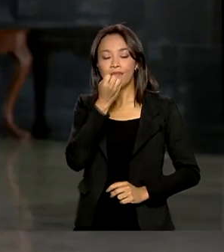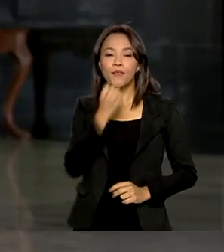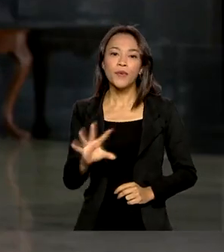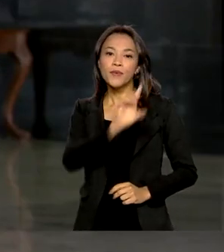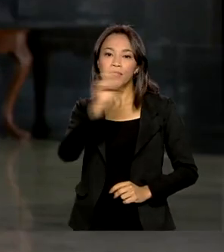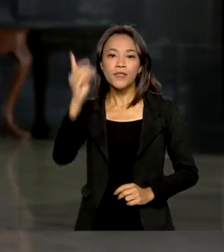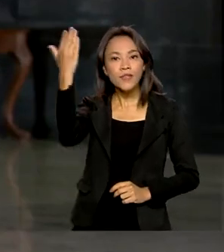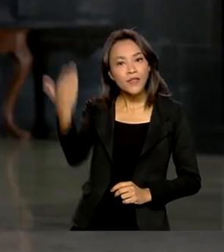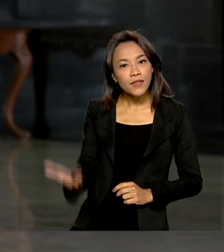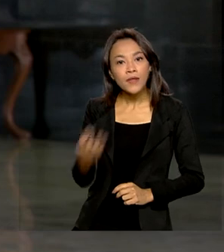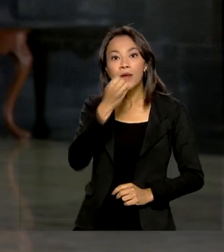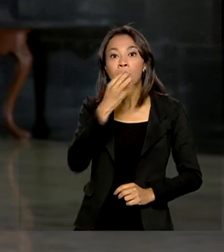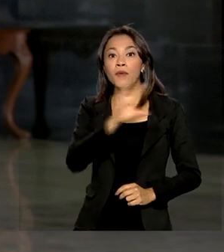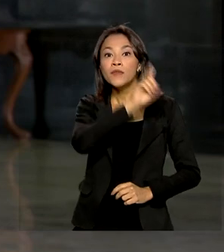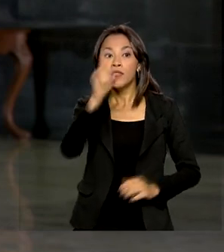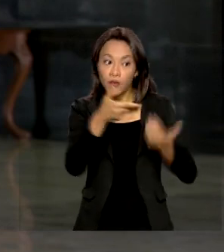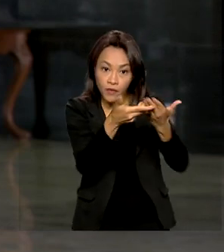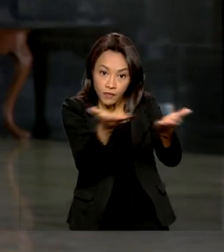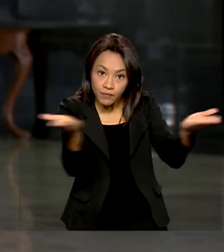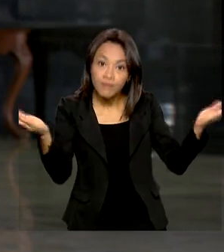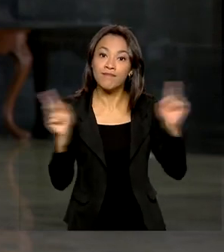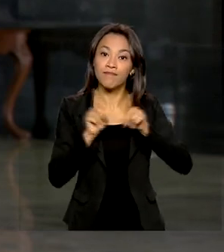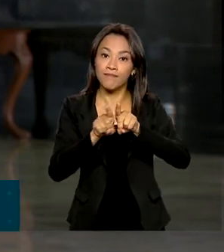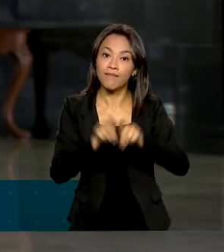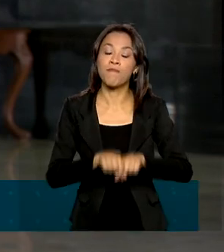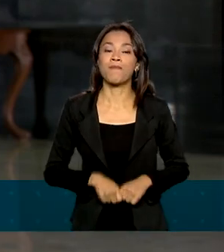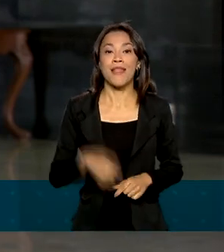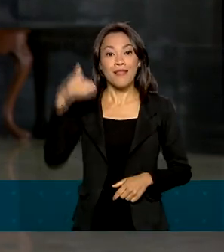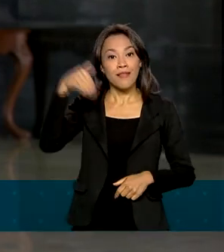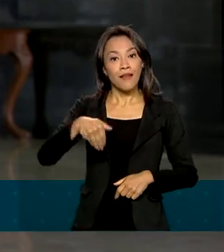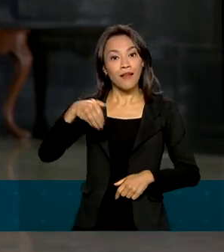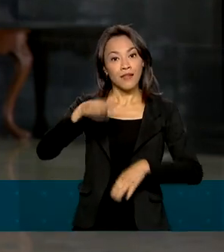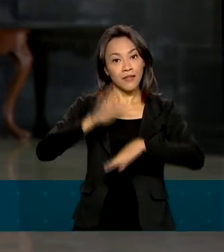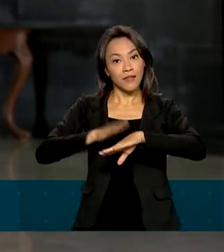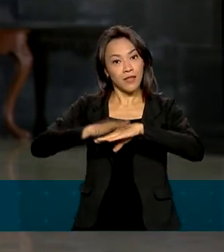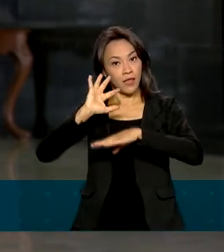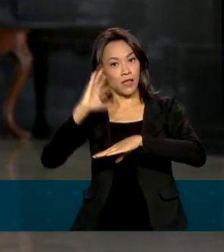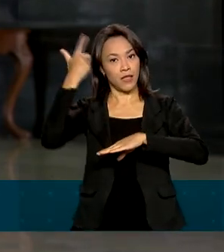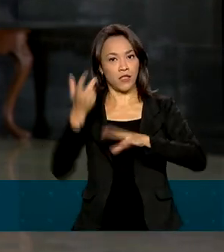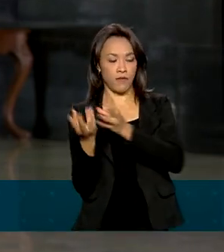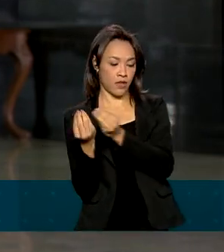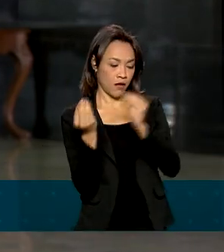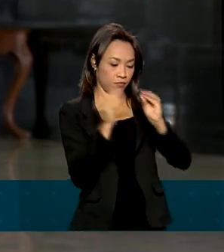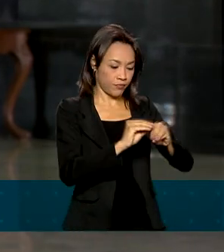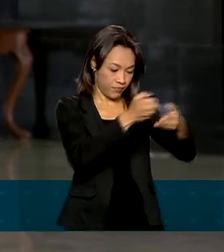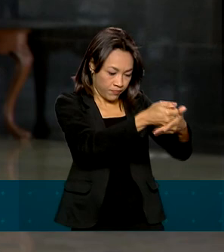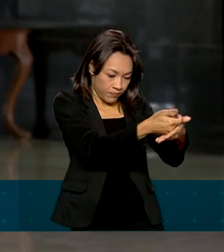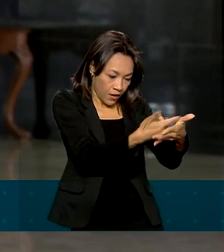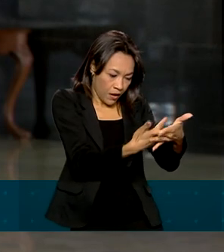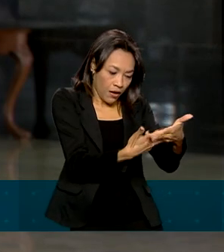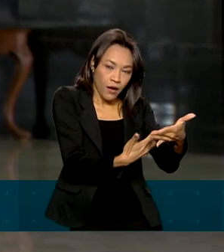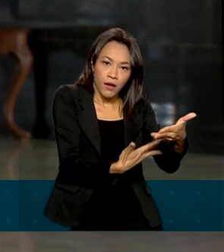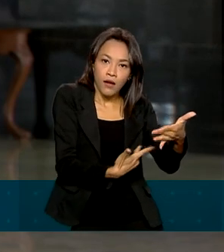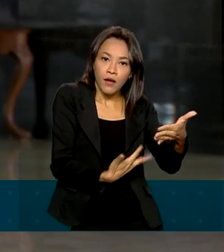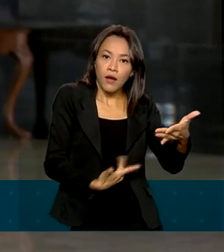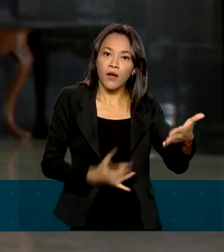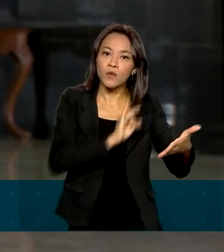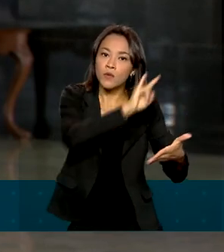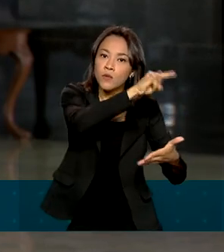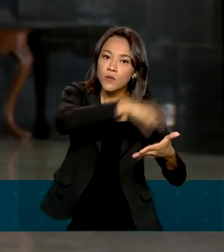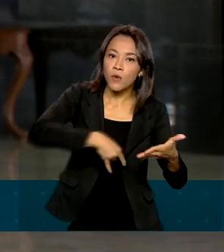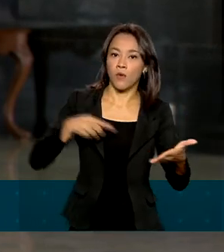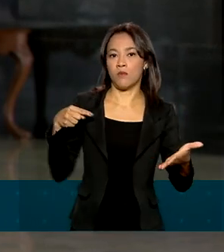bom dia para você e bom dia a todos. Olha, isso mesmo, essa decisão vai estar em um documento da Secretaria Extraordinária de Enfrentamento